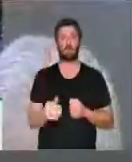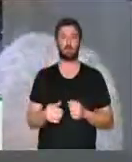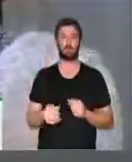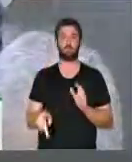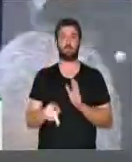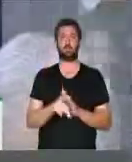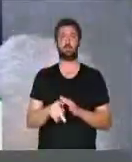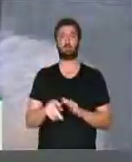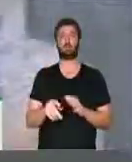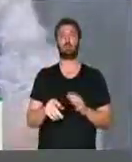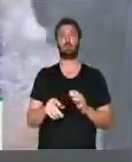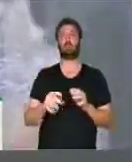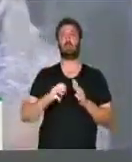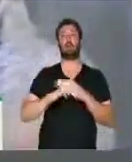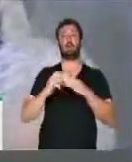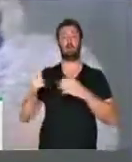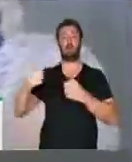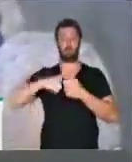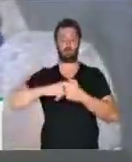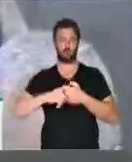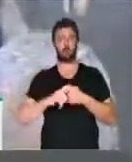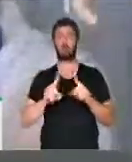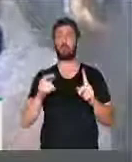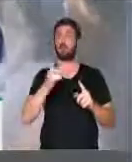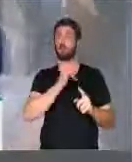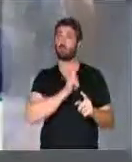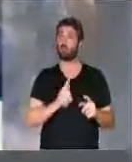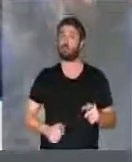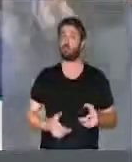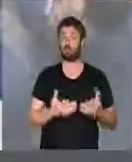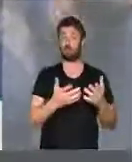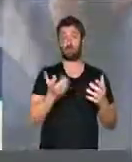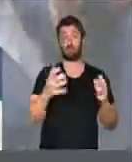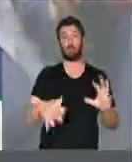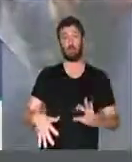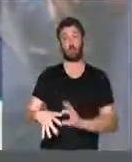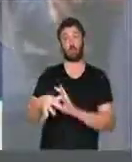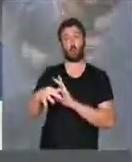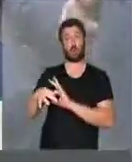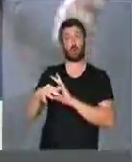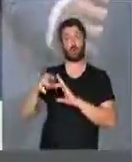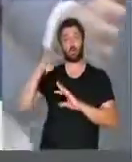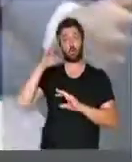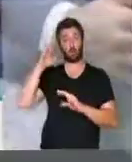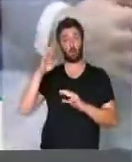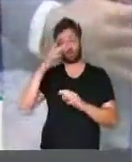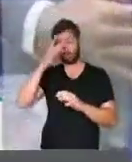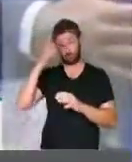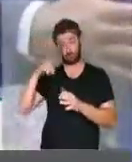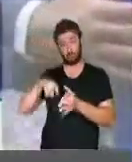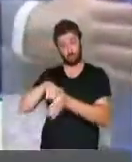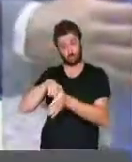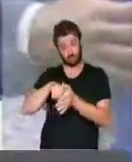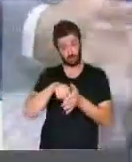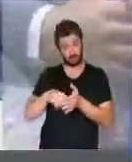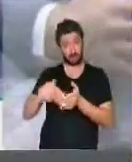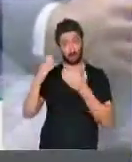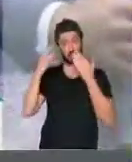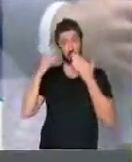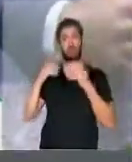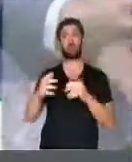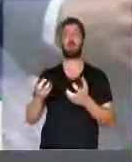para as concessionárias. Aliás, esse governo que é uma coalizão de investigados, suspeitos,